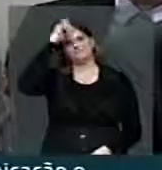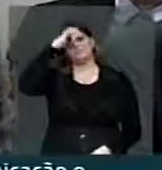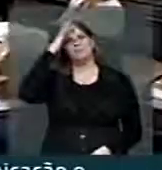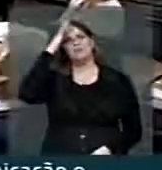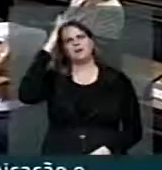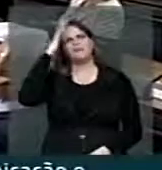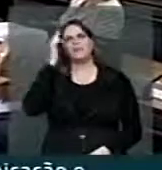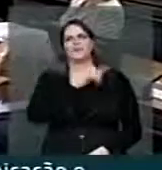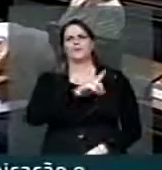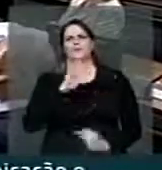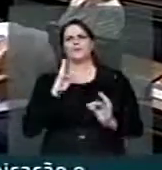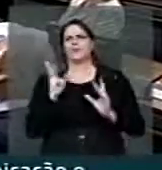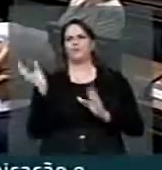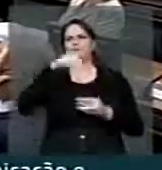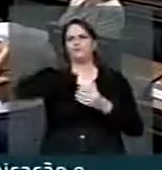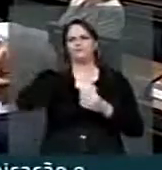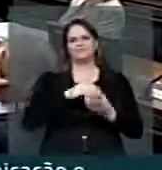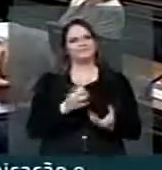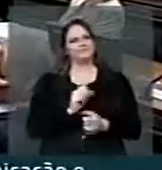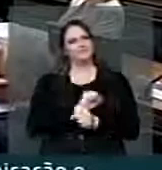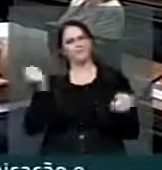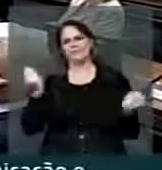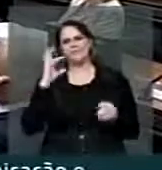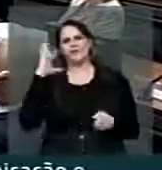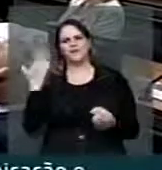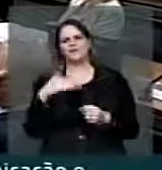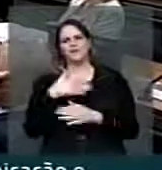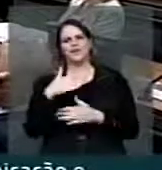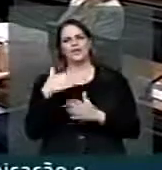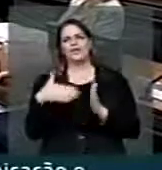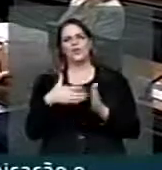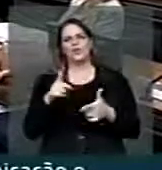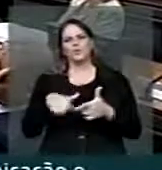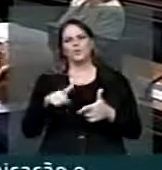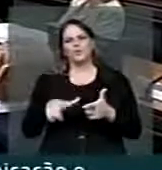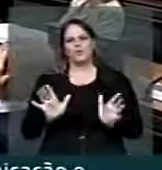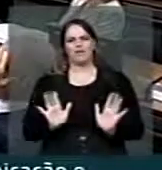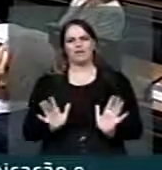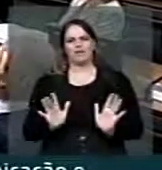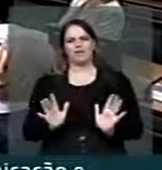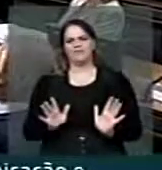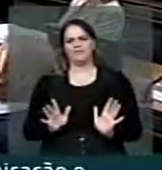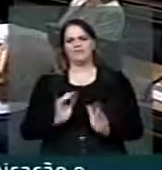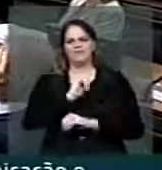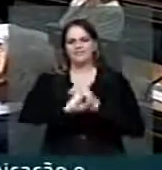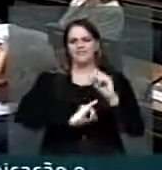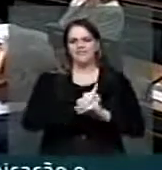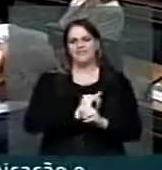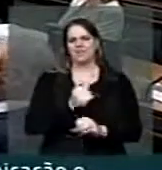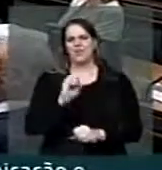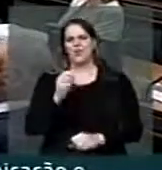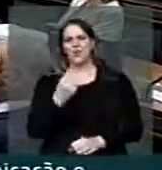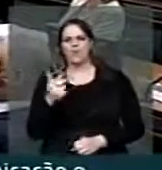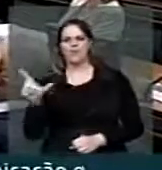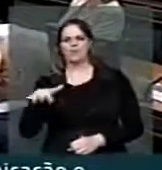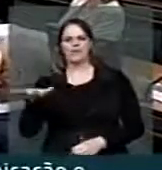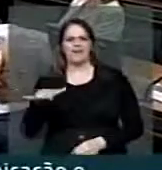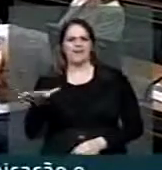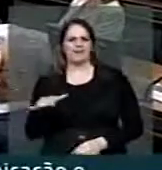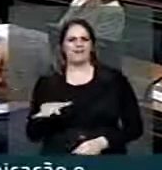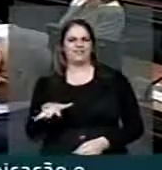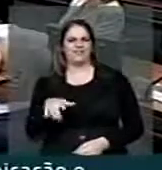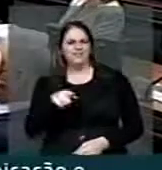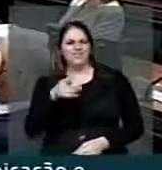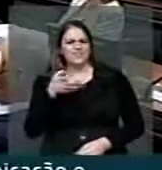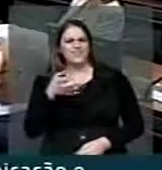primeiro, que um projeto poderia resolver todos os problemas da internet, aliás, de qualquer área. Se alguém aqui propuser algum projeto de lei que